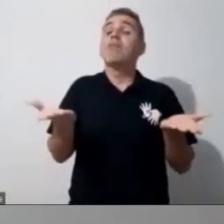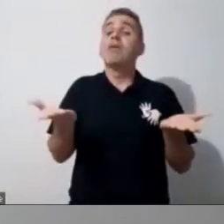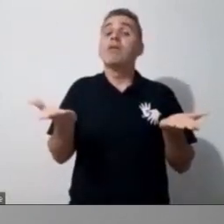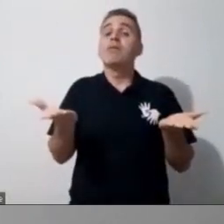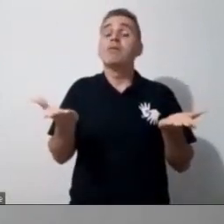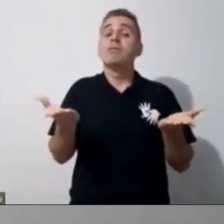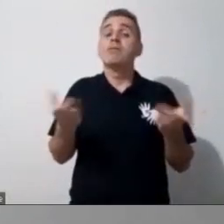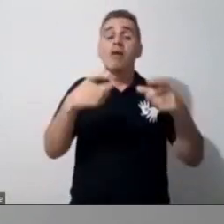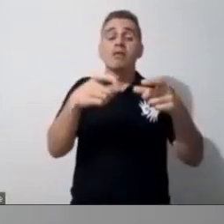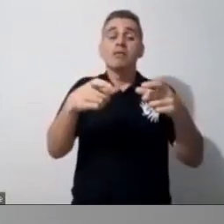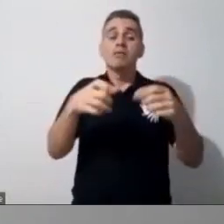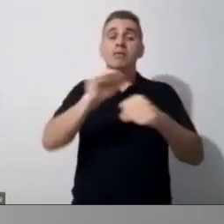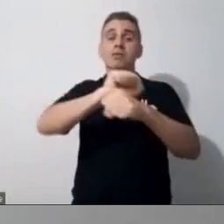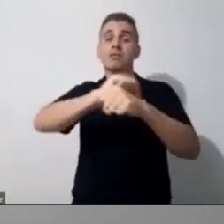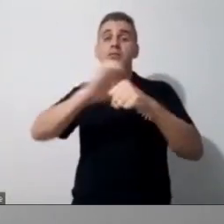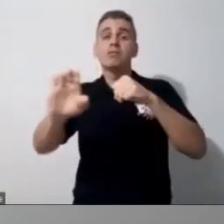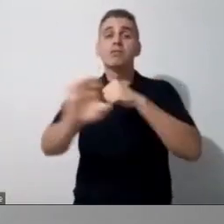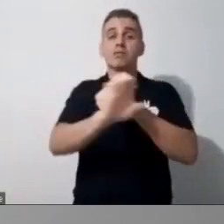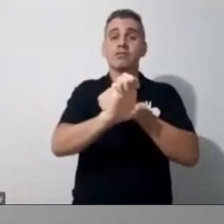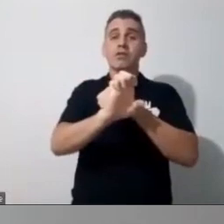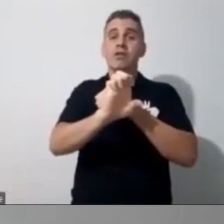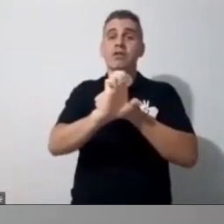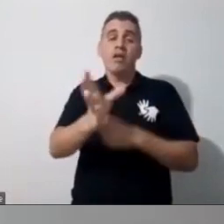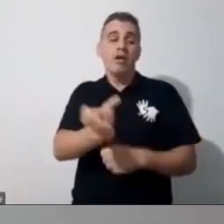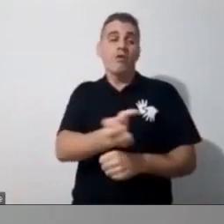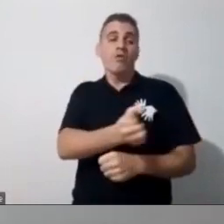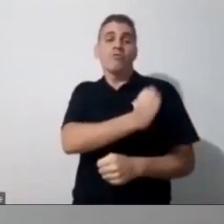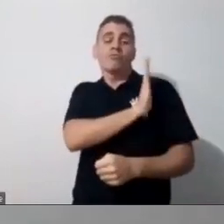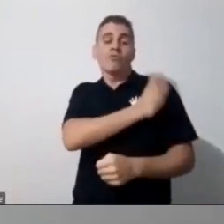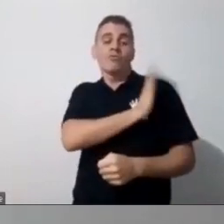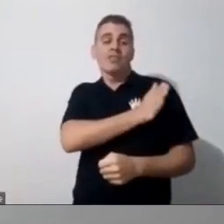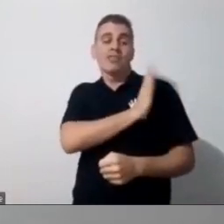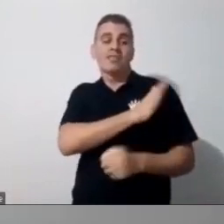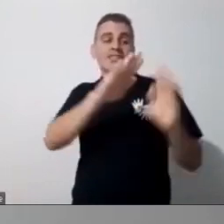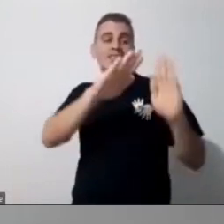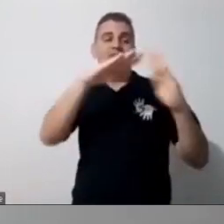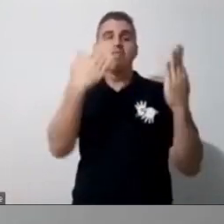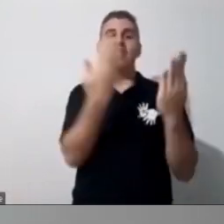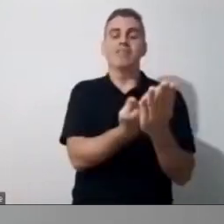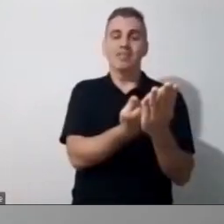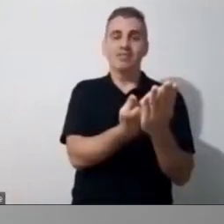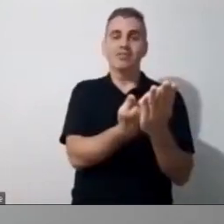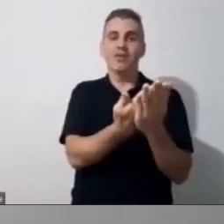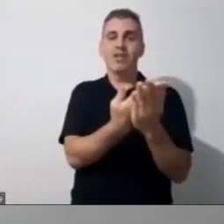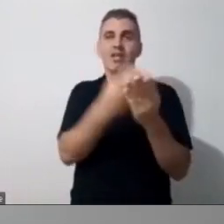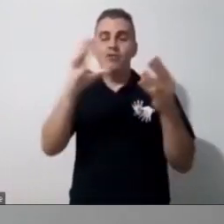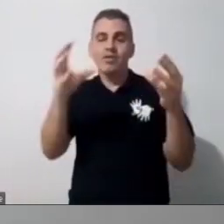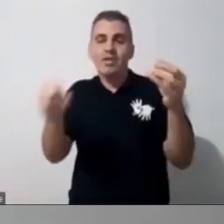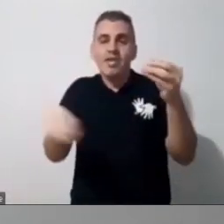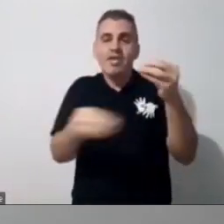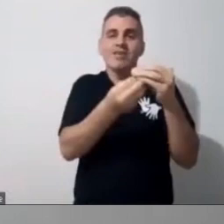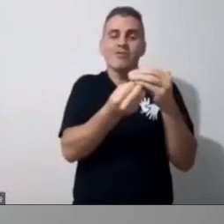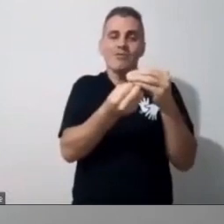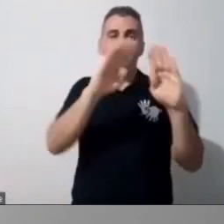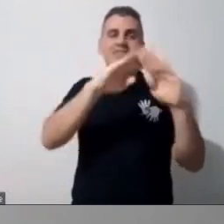recursos é o coração da escola? e eu vejo, assim, e que o coração, ele toma conta